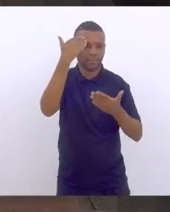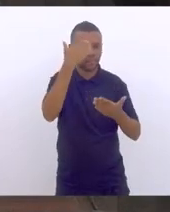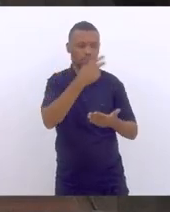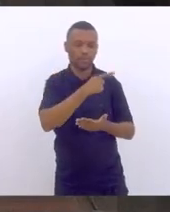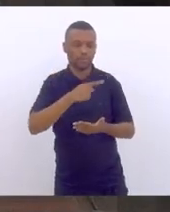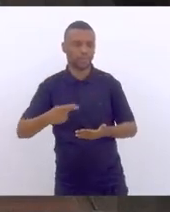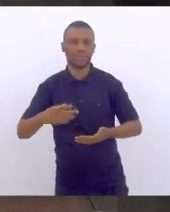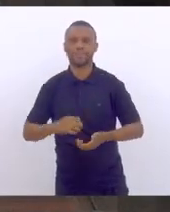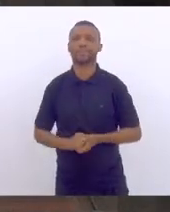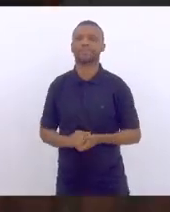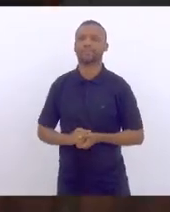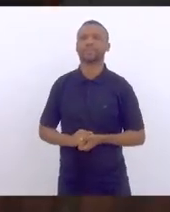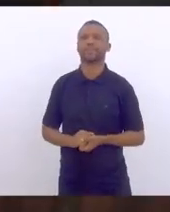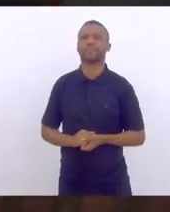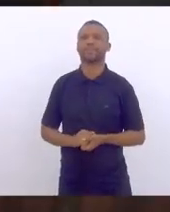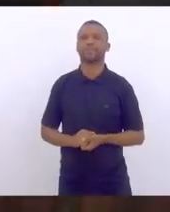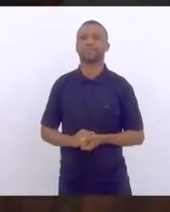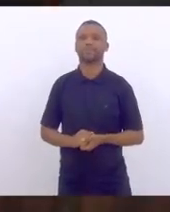presidente.